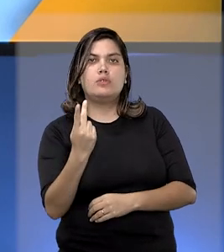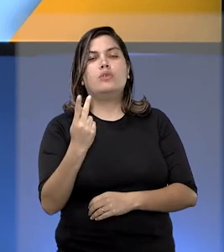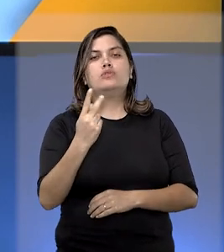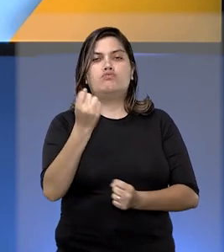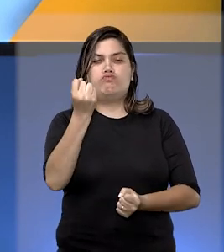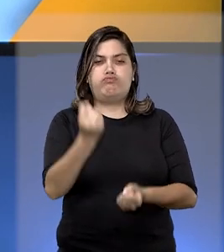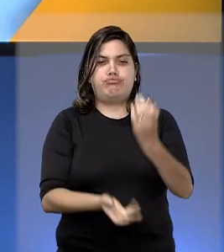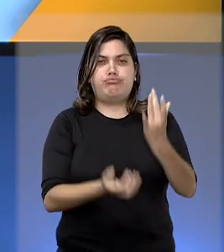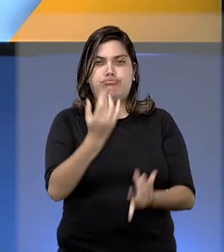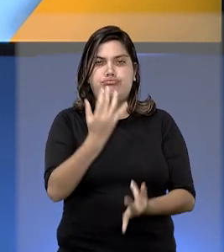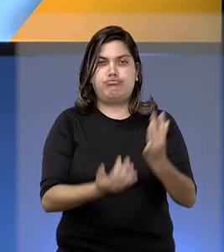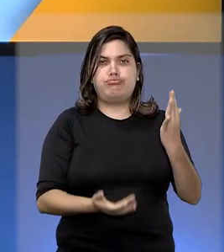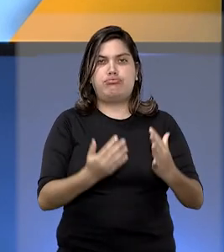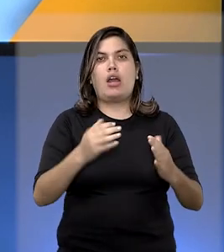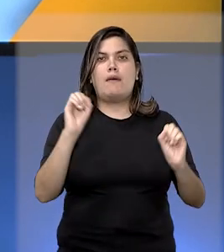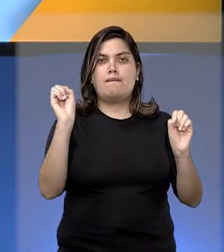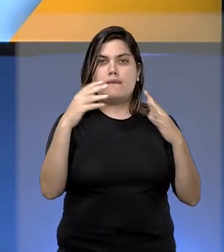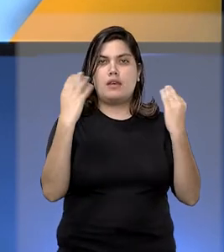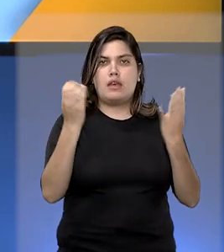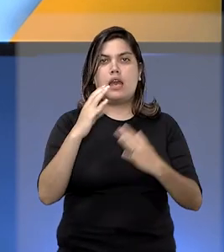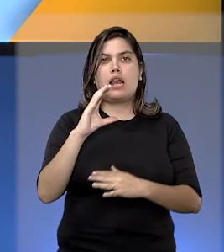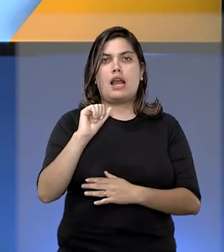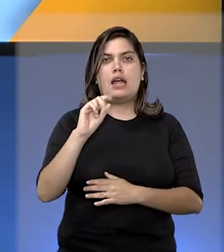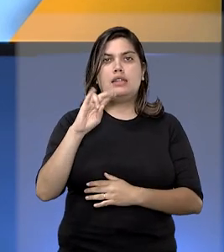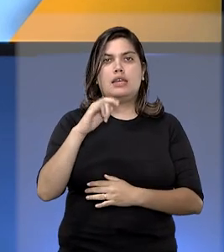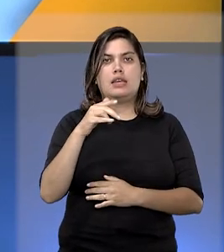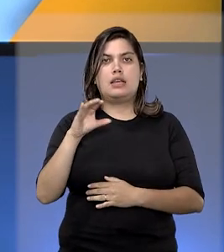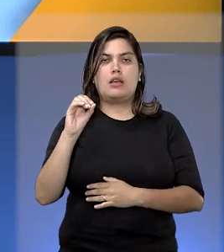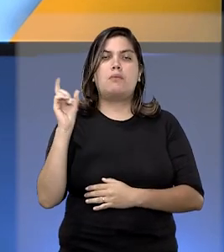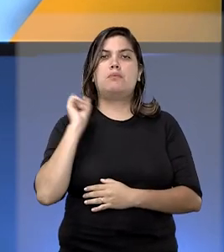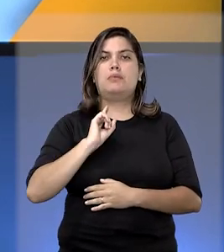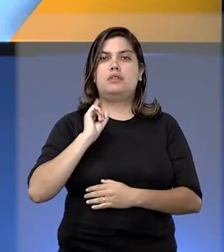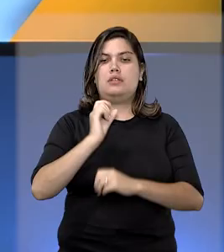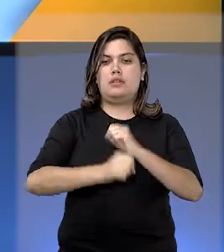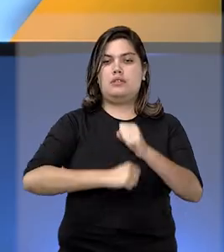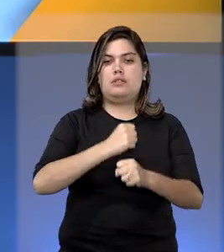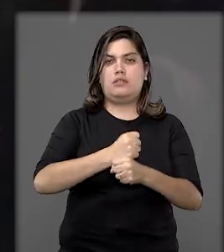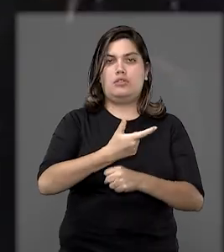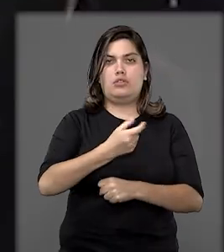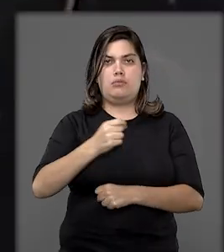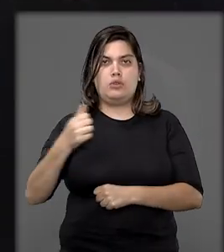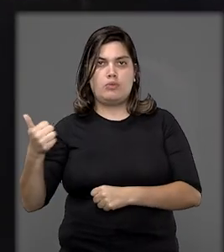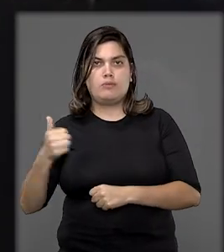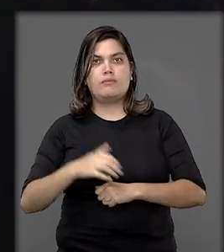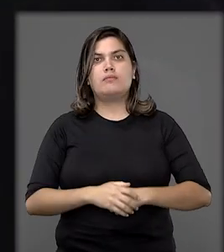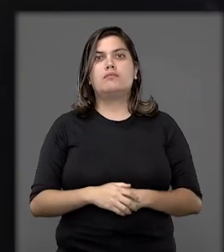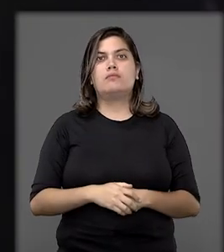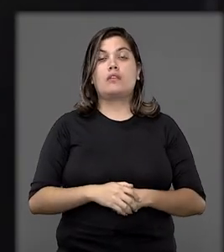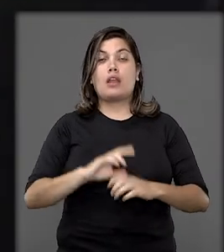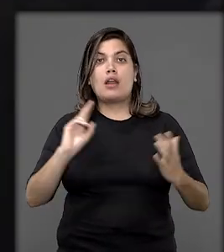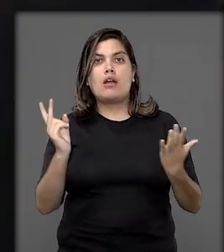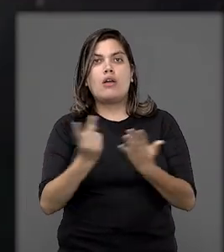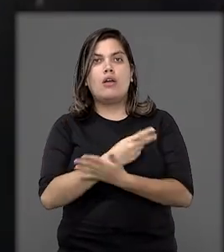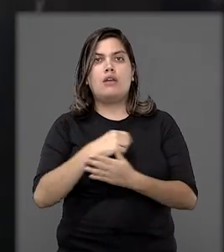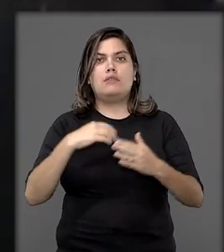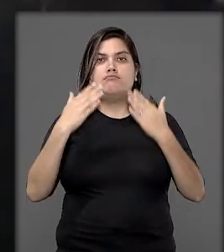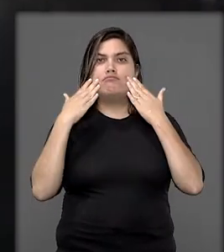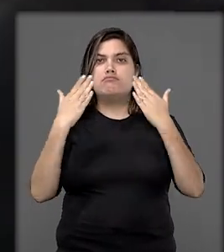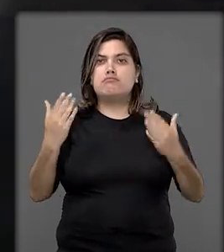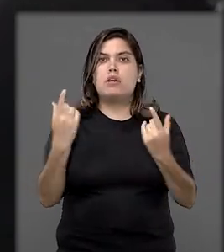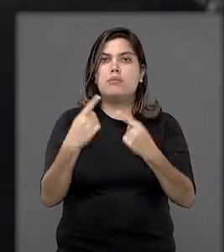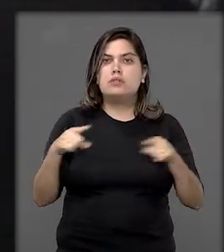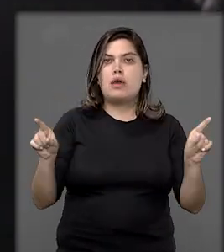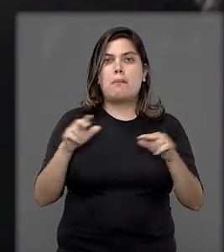no incêndio ocorrido na Casa Noturna Canecão Mineiro em 2001. O incêndio ocorreu durante uma apresentação